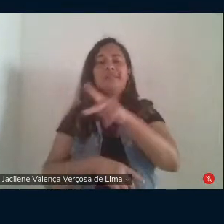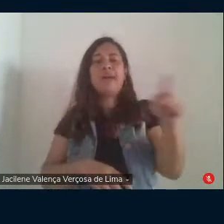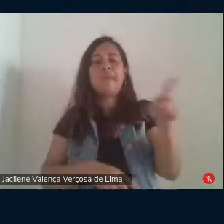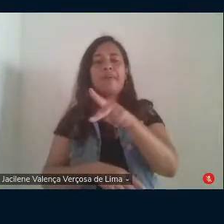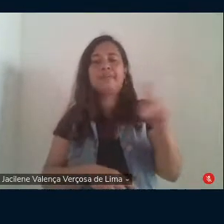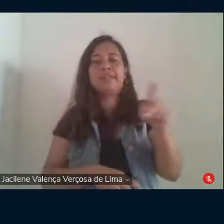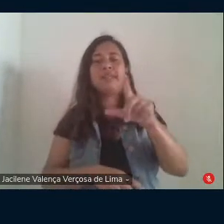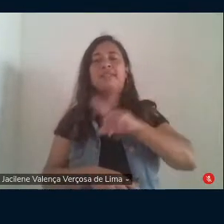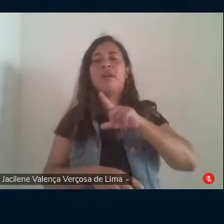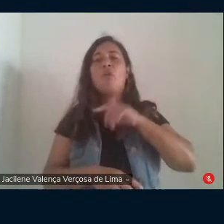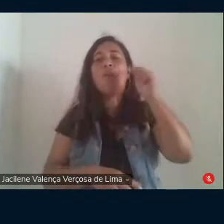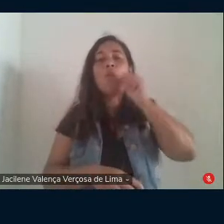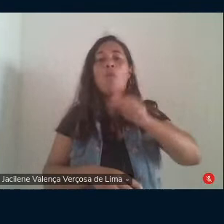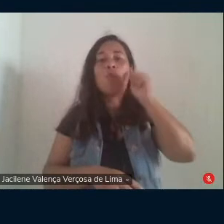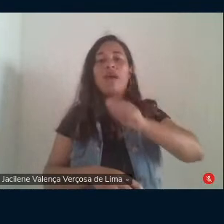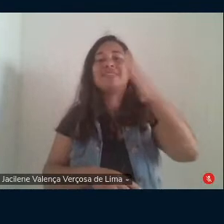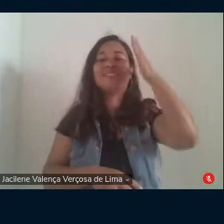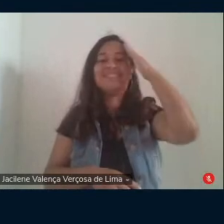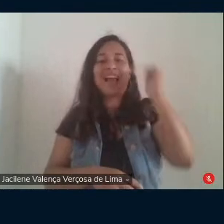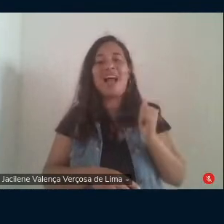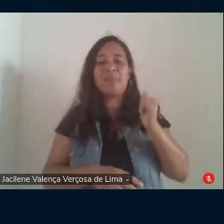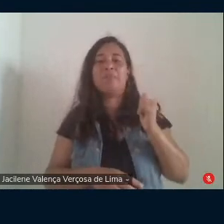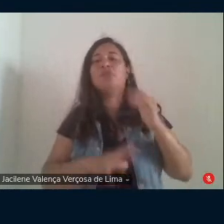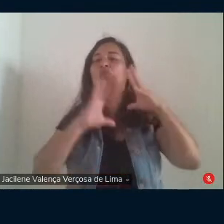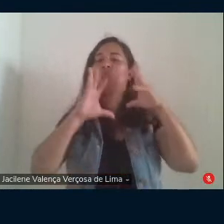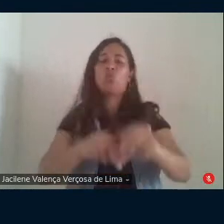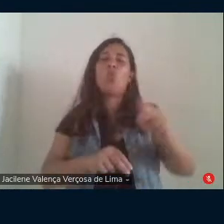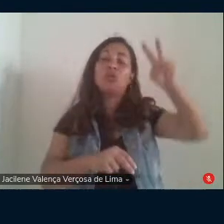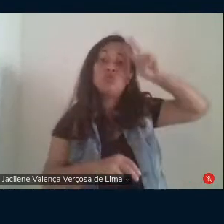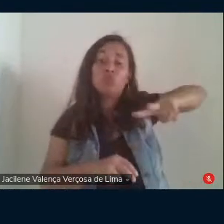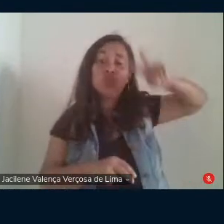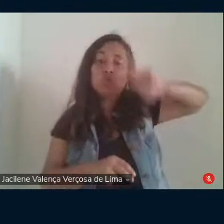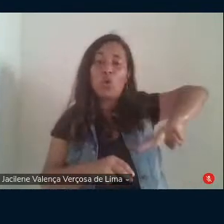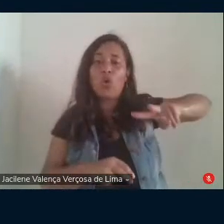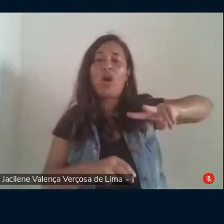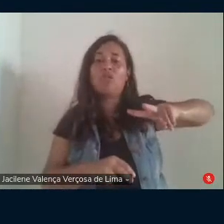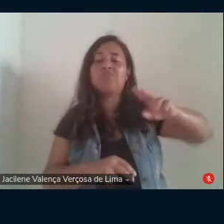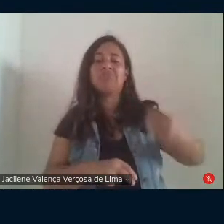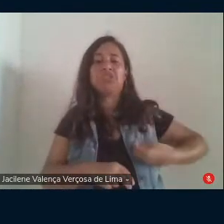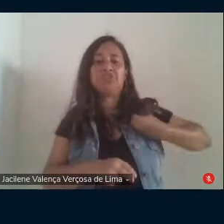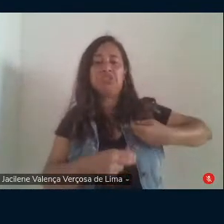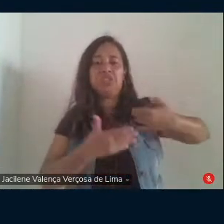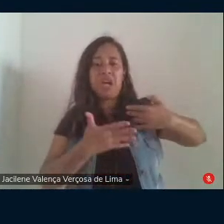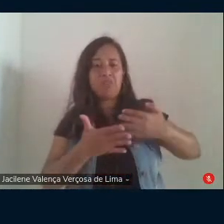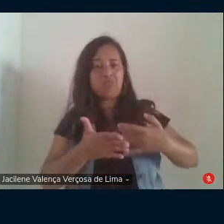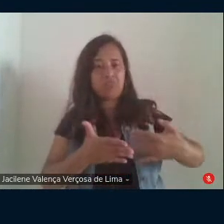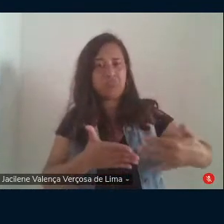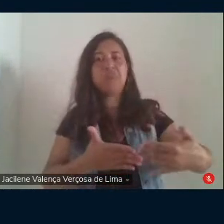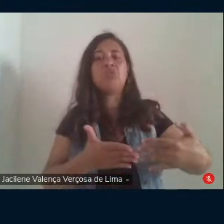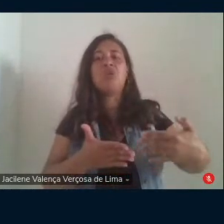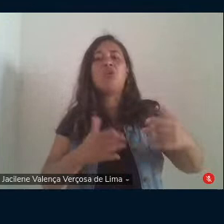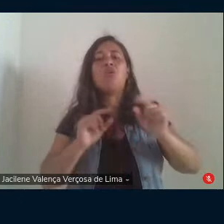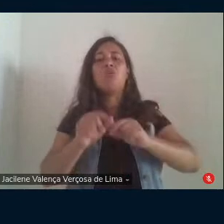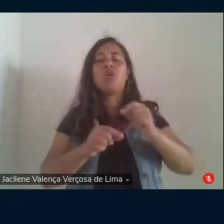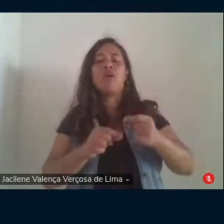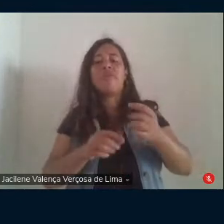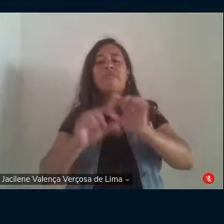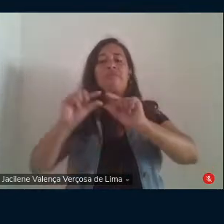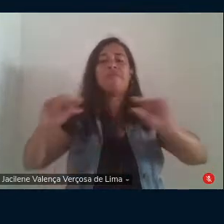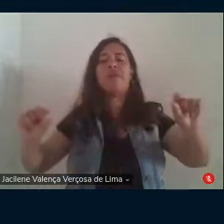estava uma mulher que soube, em toda a sua história, toda a sua história de vida, fazer valer a célebre frase